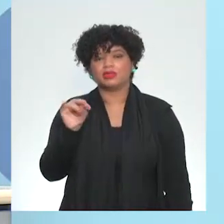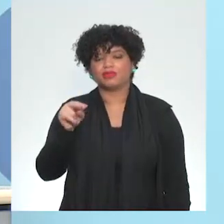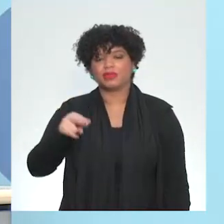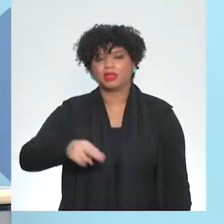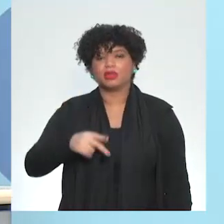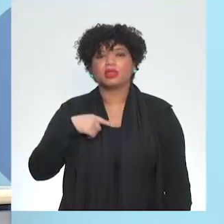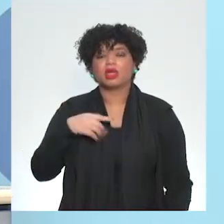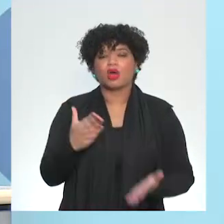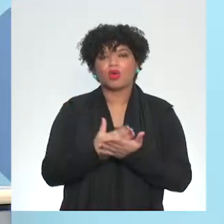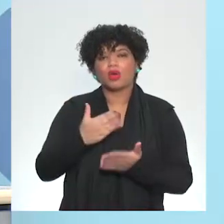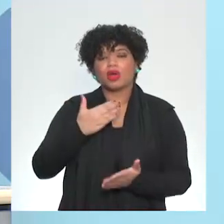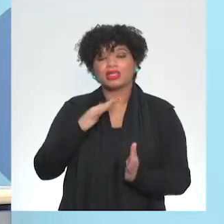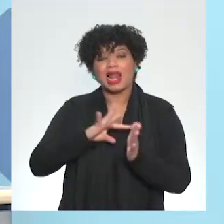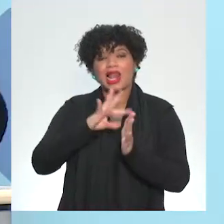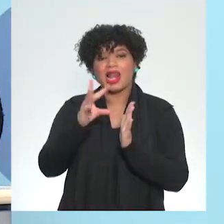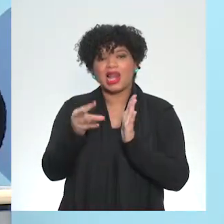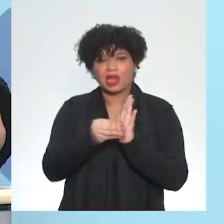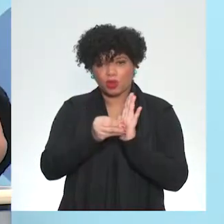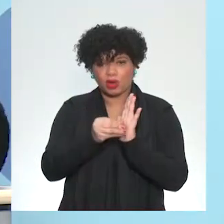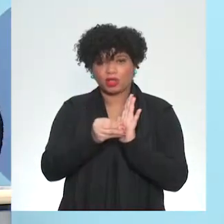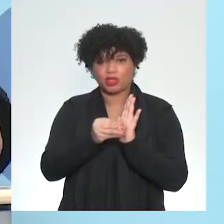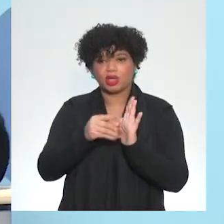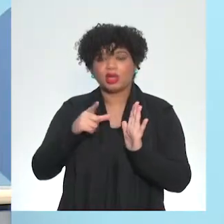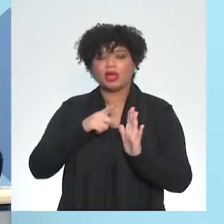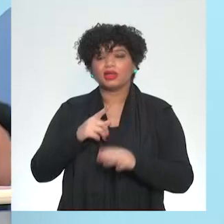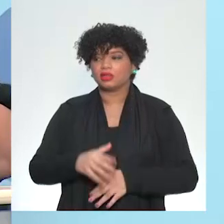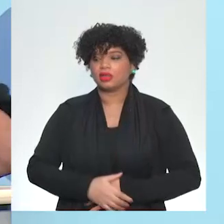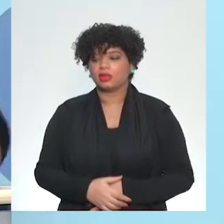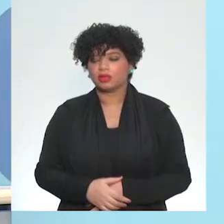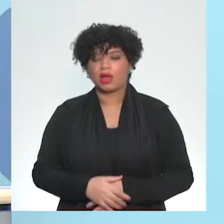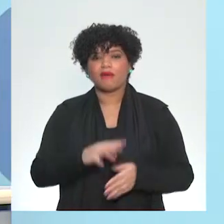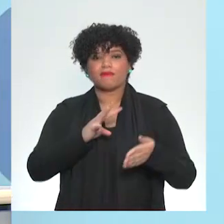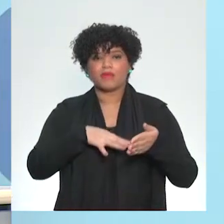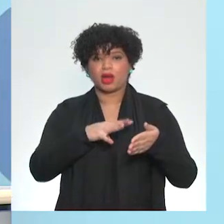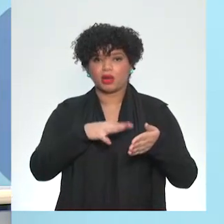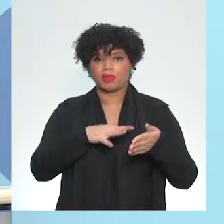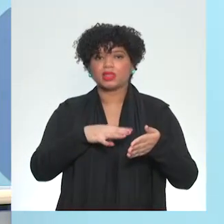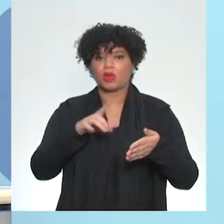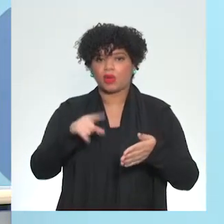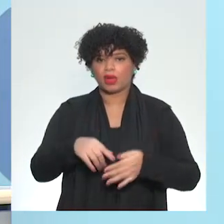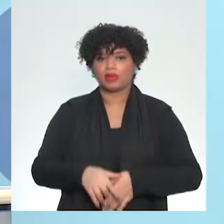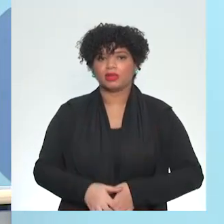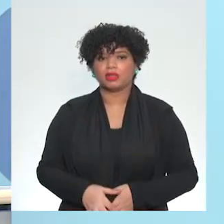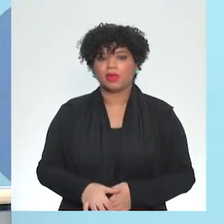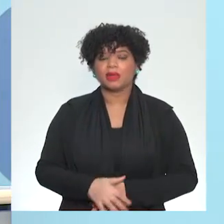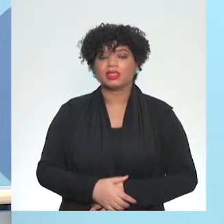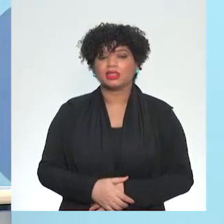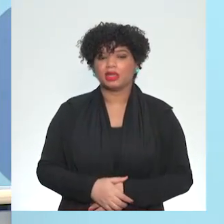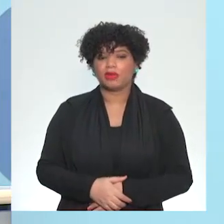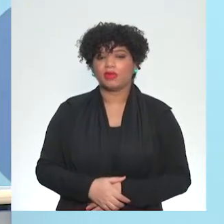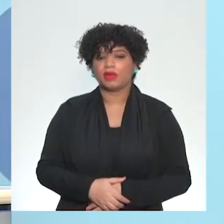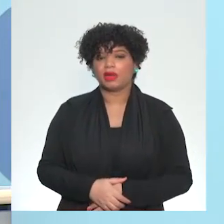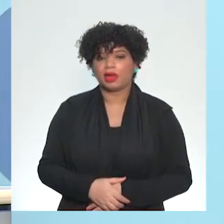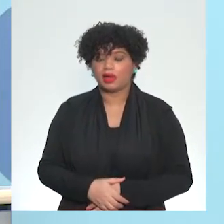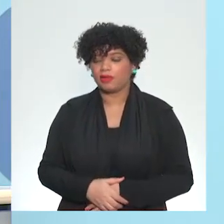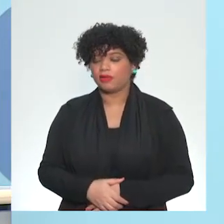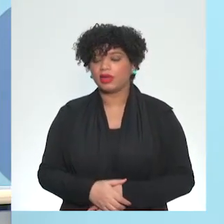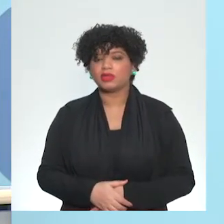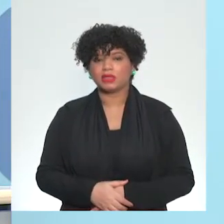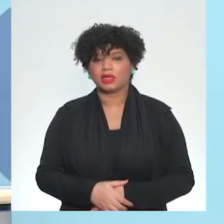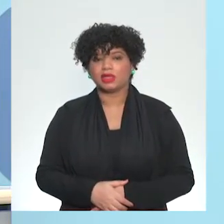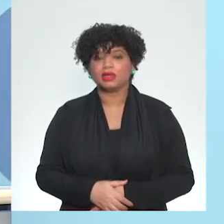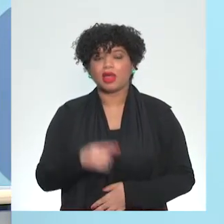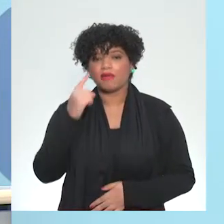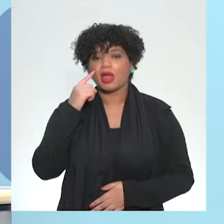Algumas linguagens até ficaram defasadas, nem são mais utilizadas. Porque eu lembro que a galera falou. Olha aqui o aluno maravilhoso.